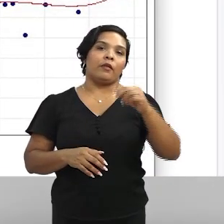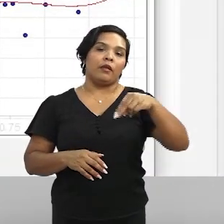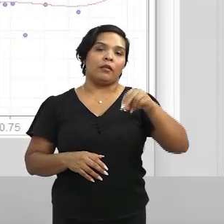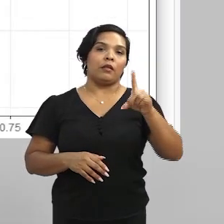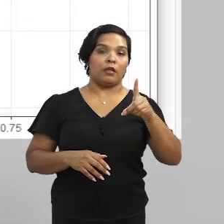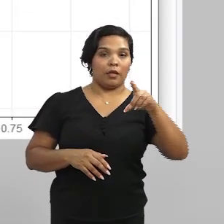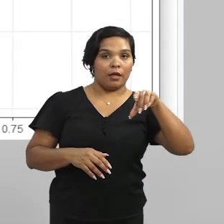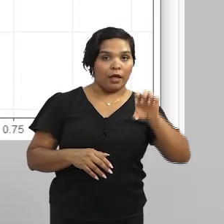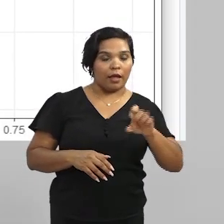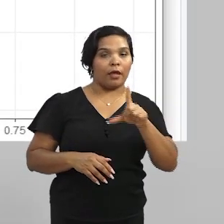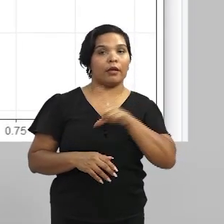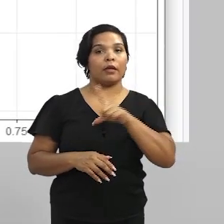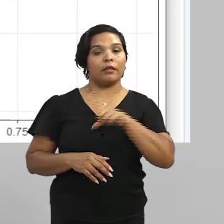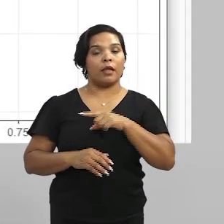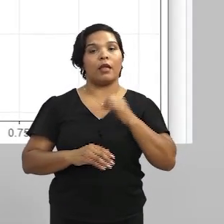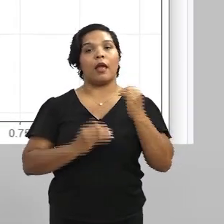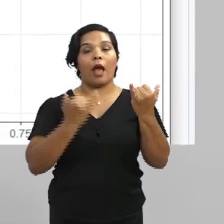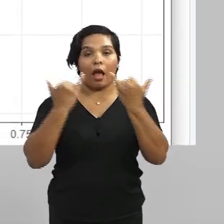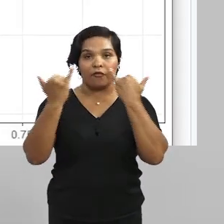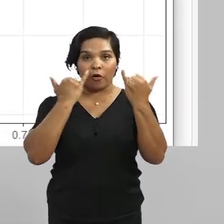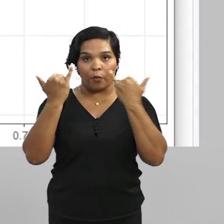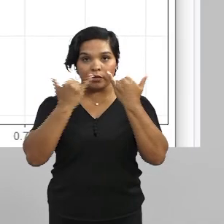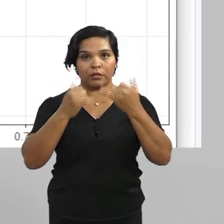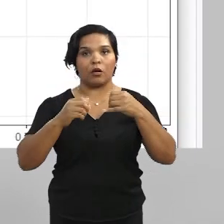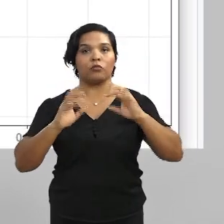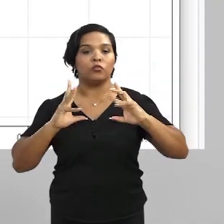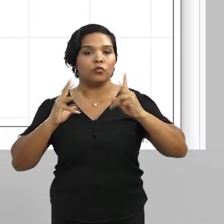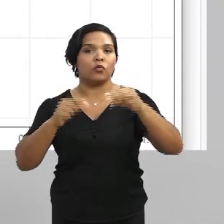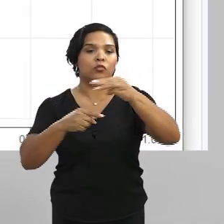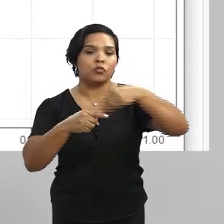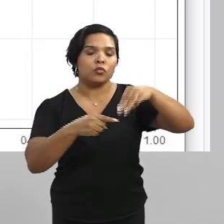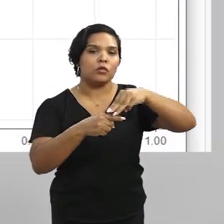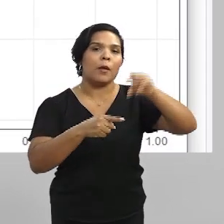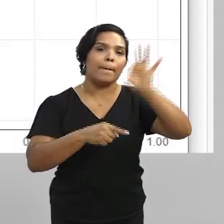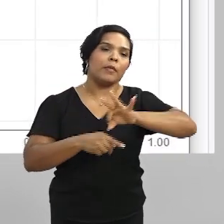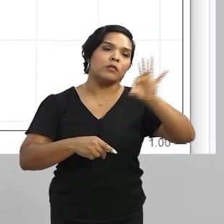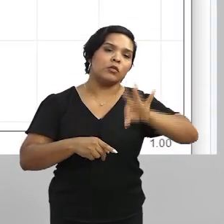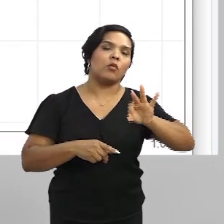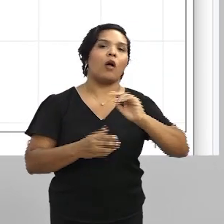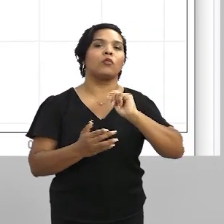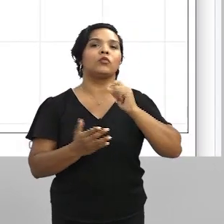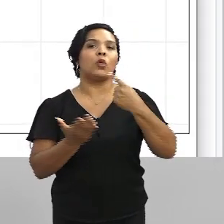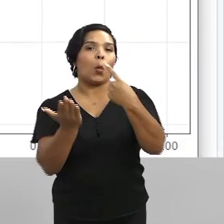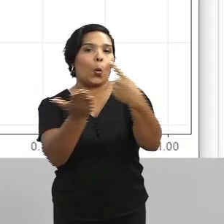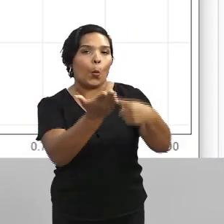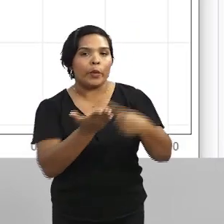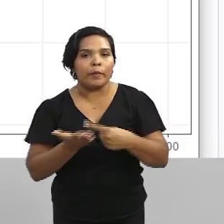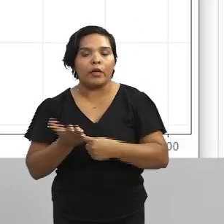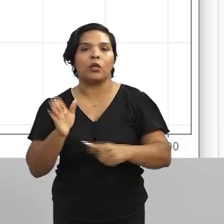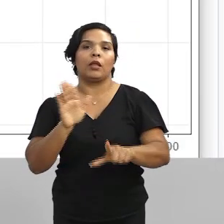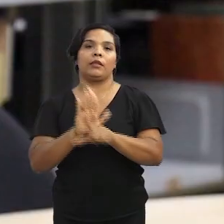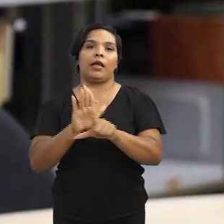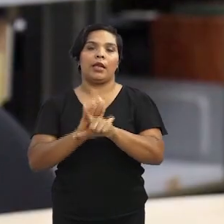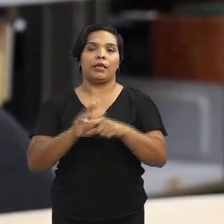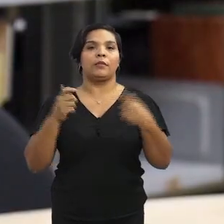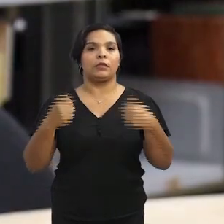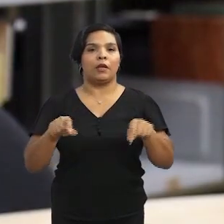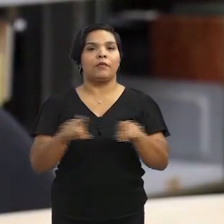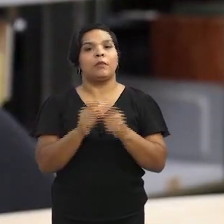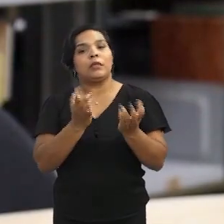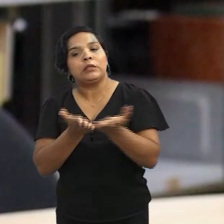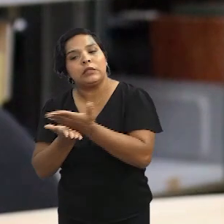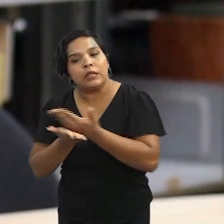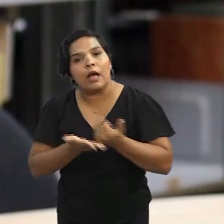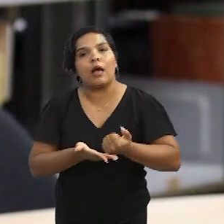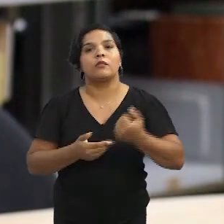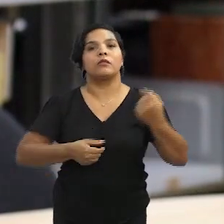FNDE, onde tem a informação dos municípios e o percentual de cumprimento da lei. E a gente precisava